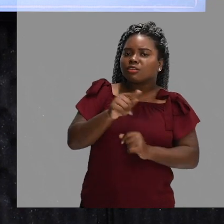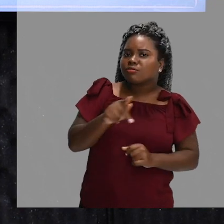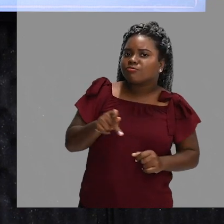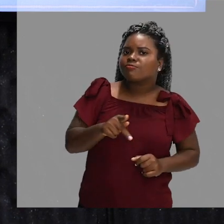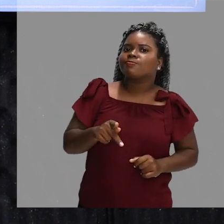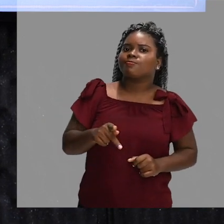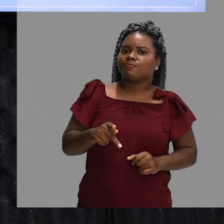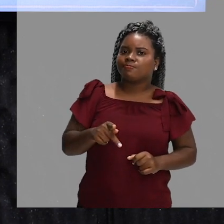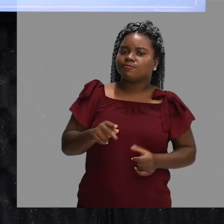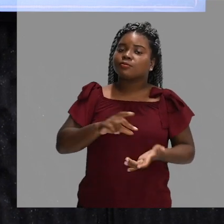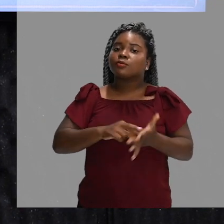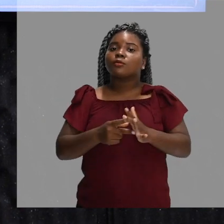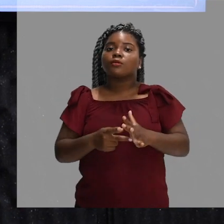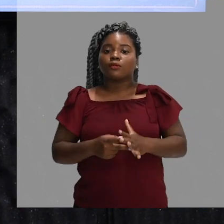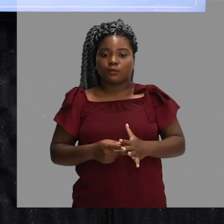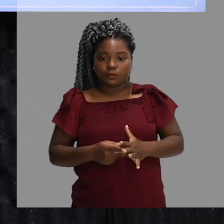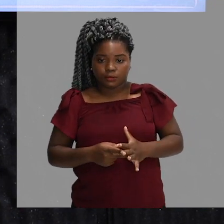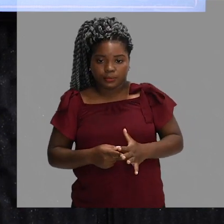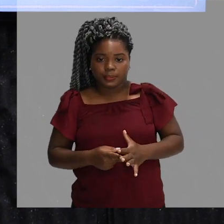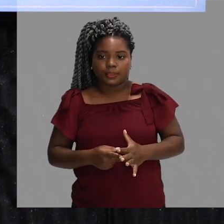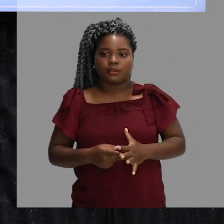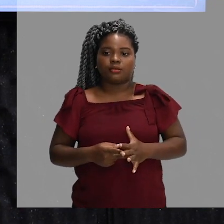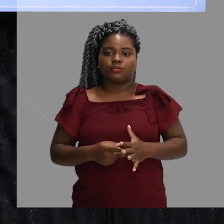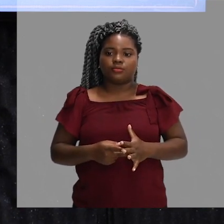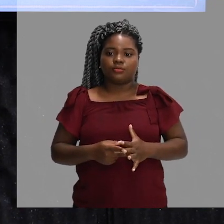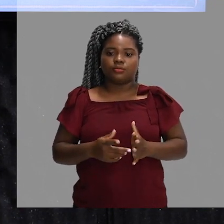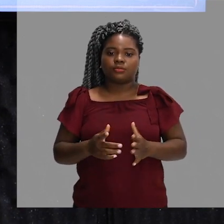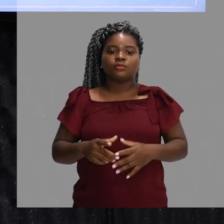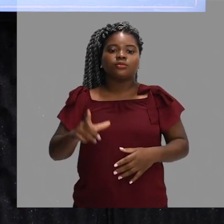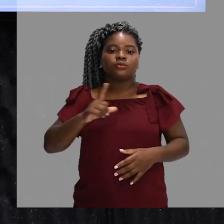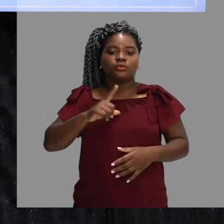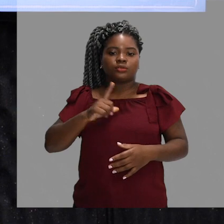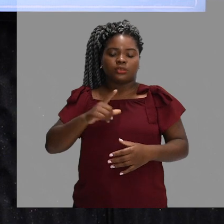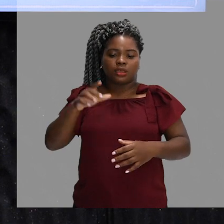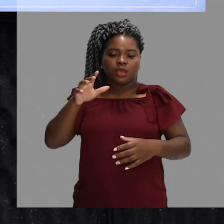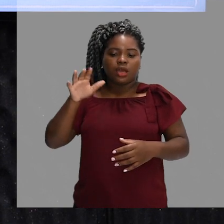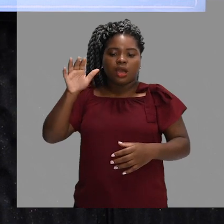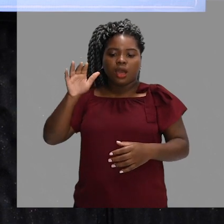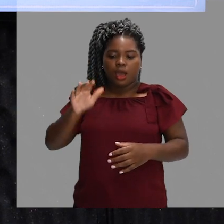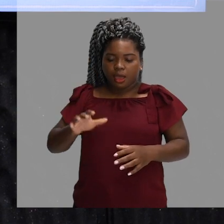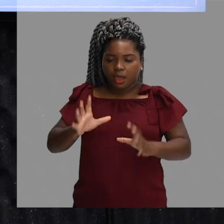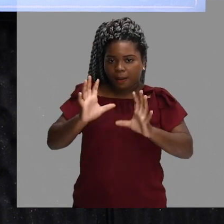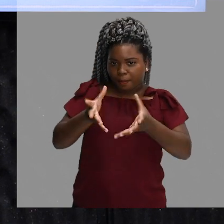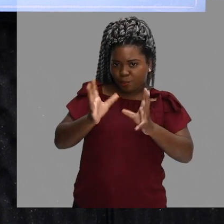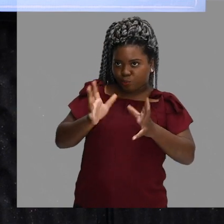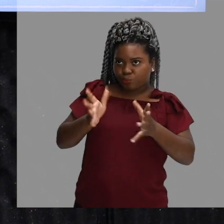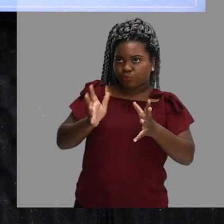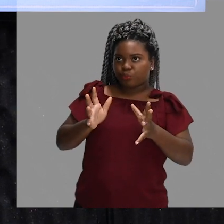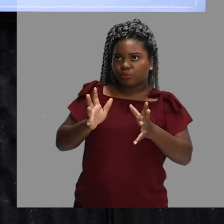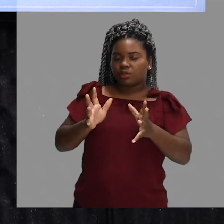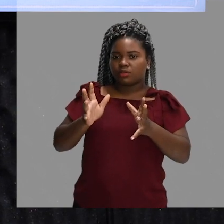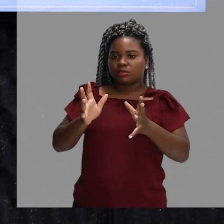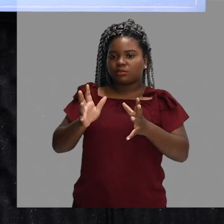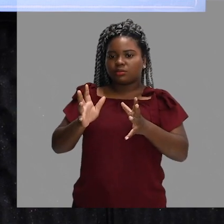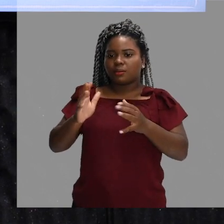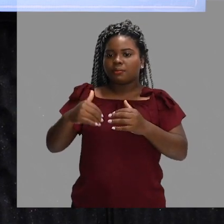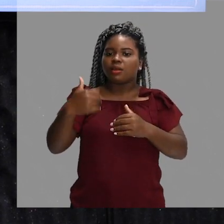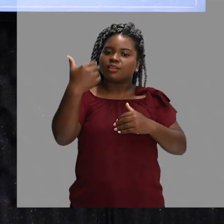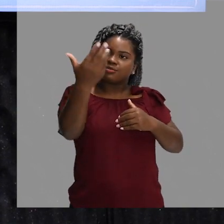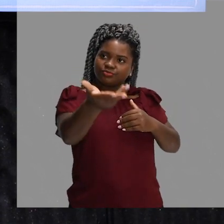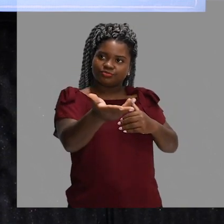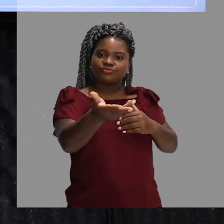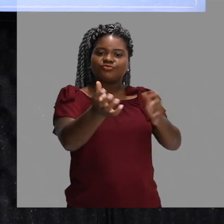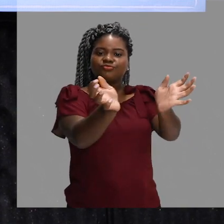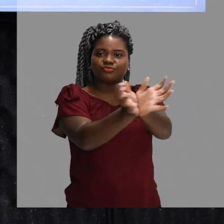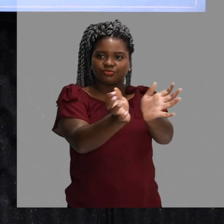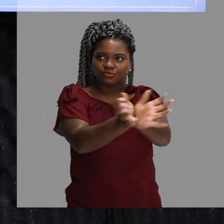Significa que a cada ação de ataque, quando eu fizer com que a bola passe para a quadra da equipe adversária, ela tem que